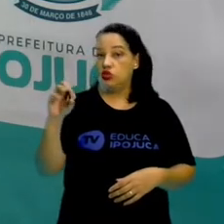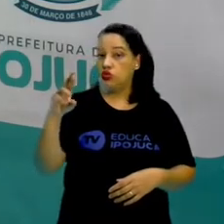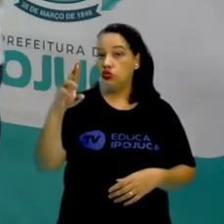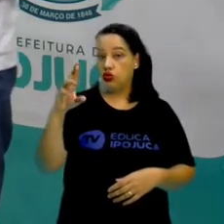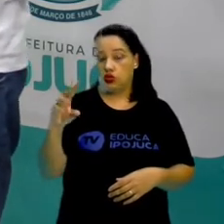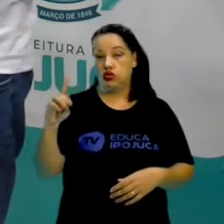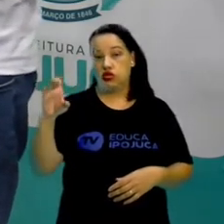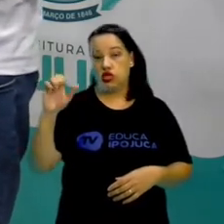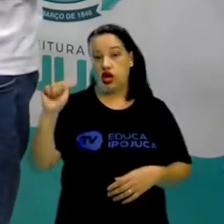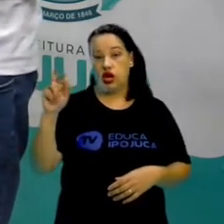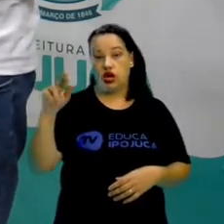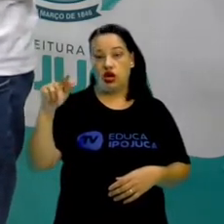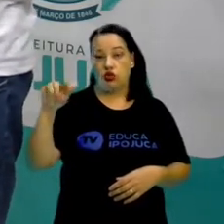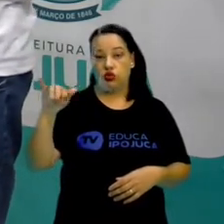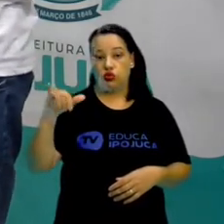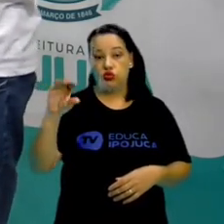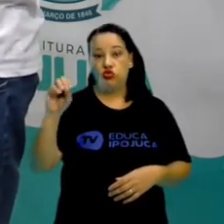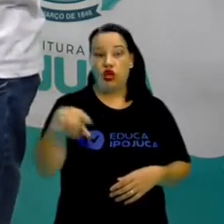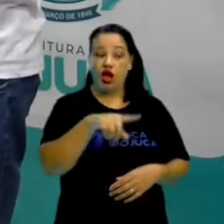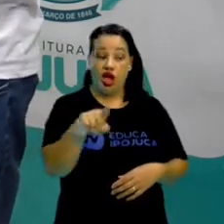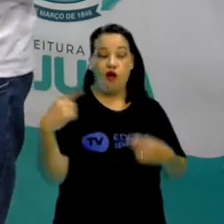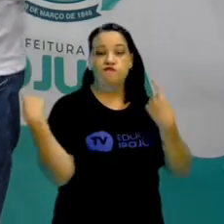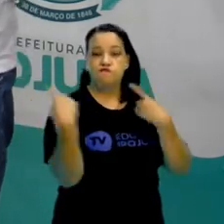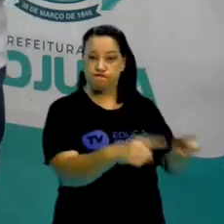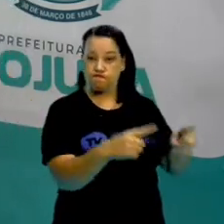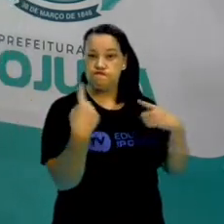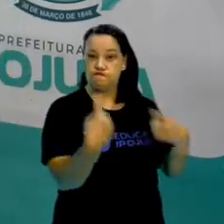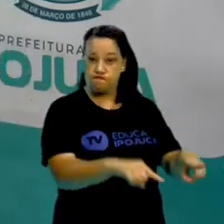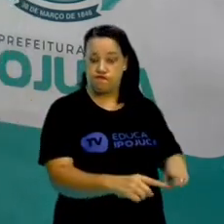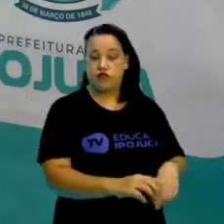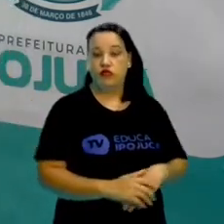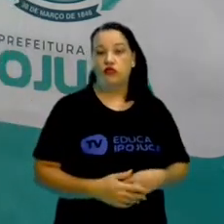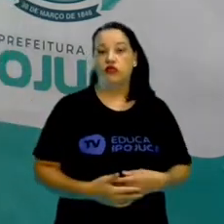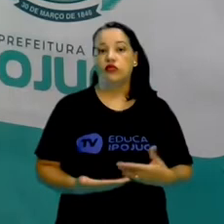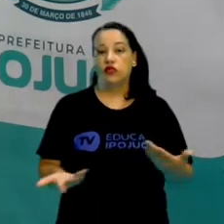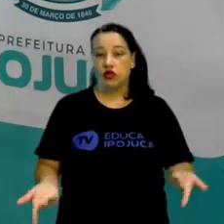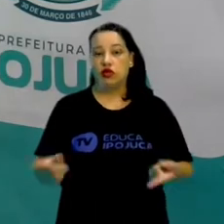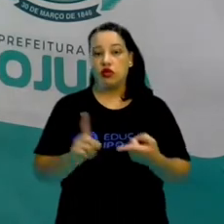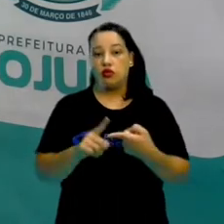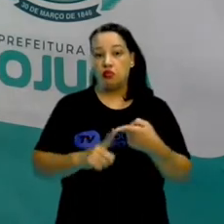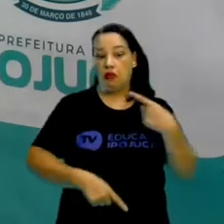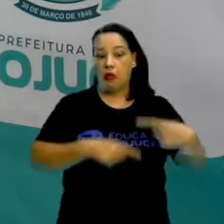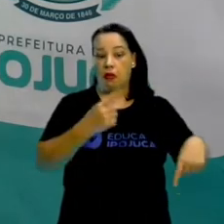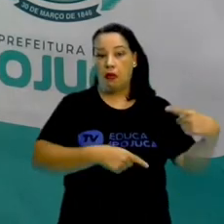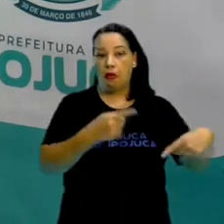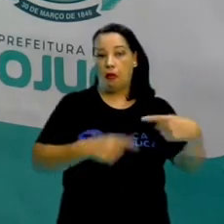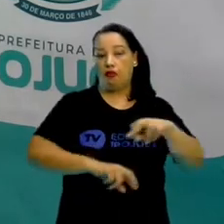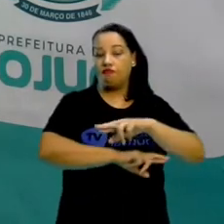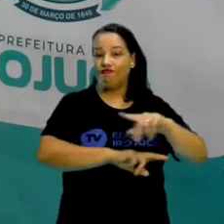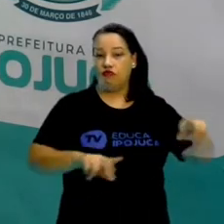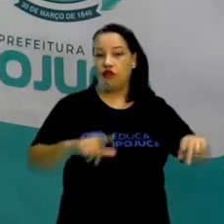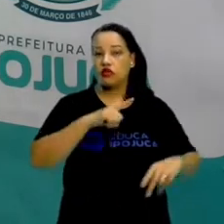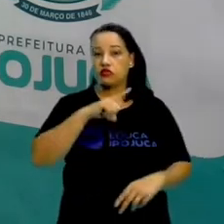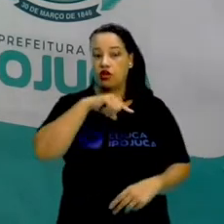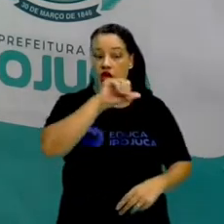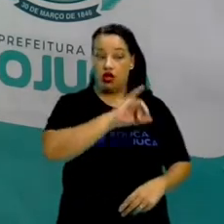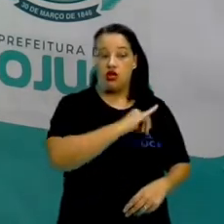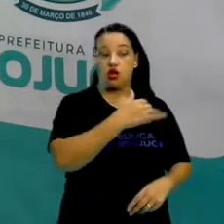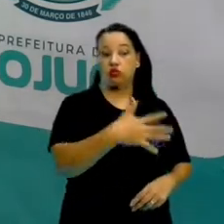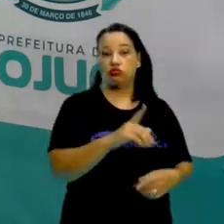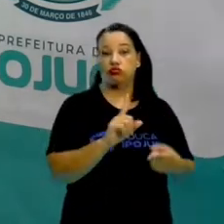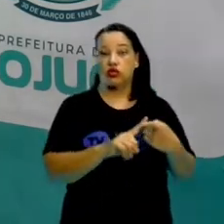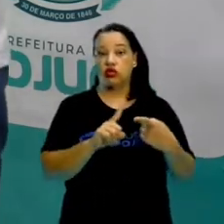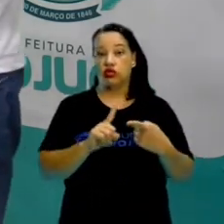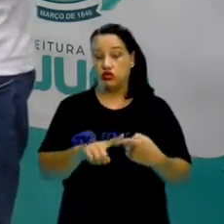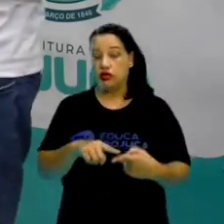na luta contra os holandeses. Outros conflitos que vão ocorrer aqui em Ipojuca também estão